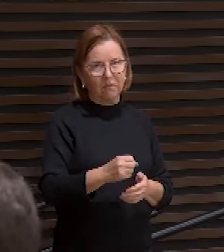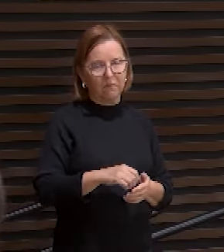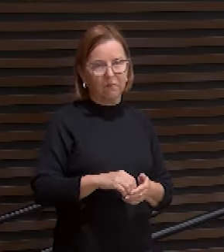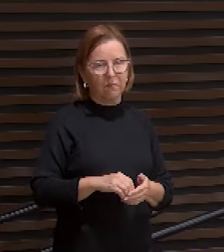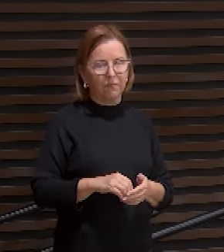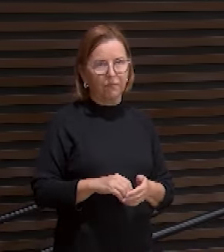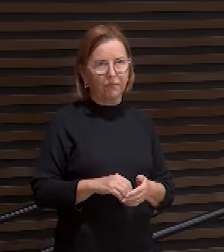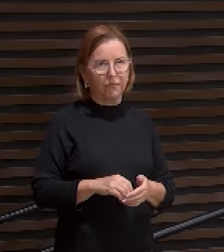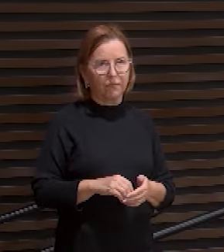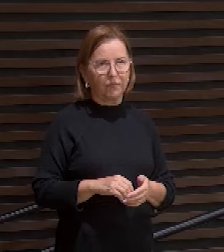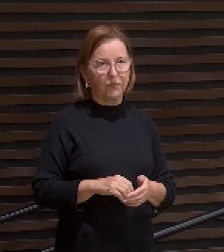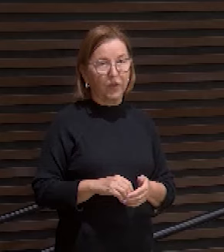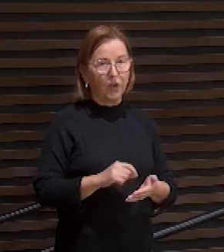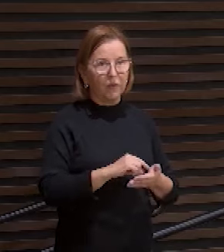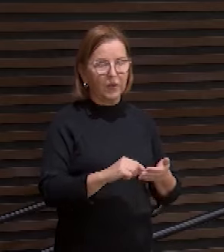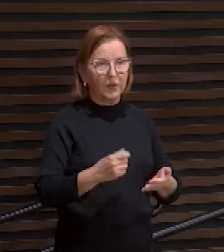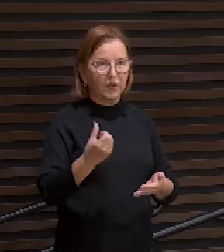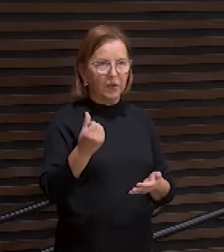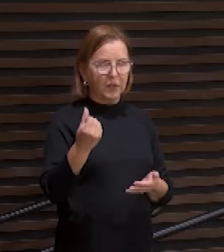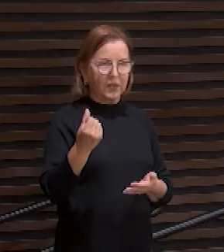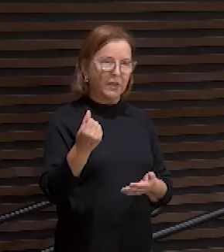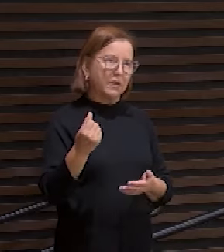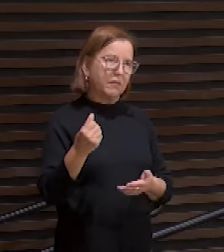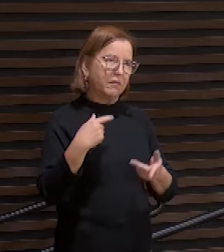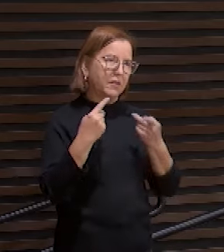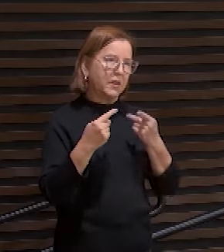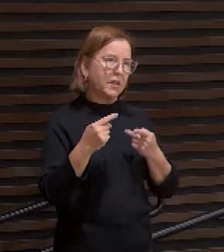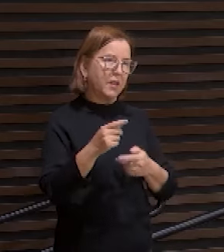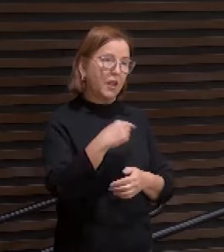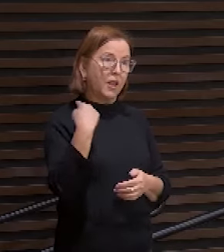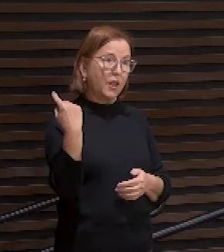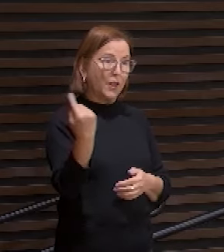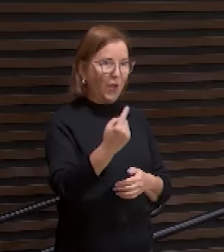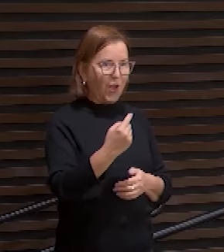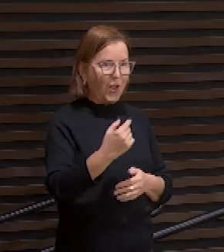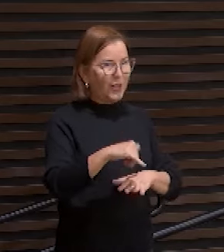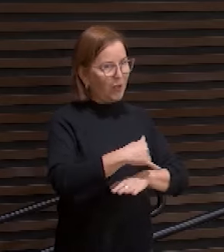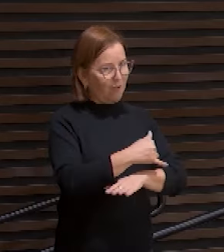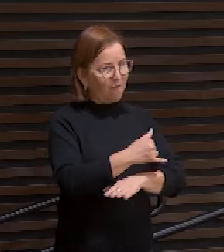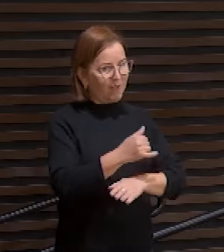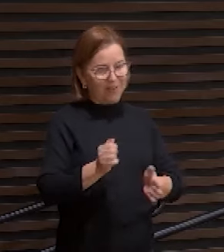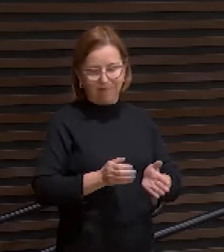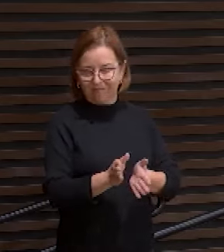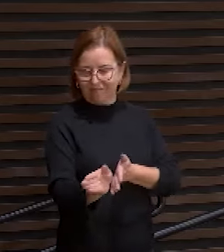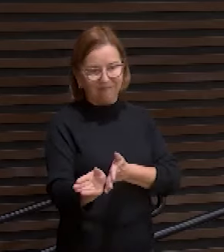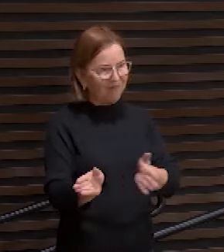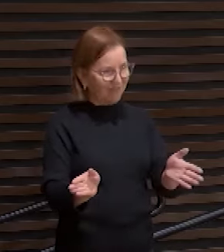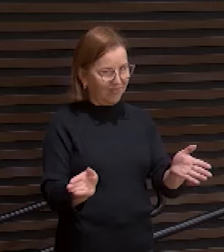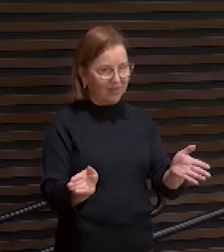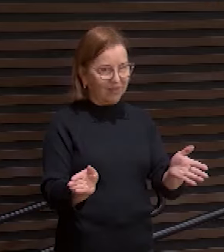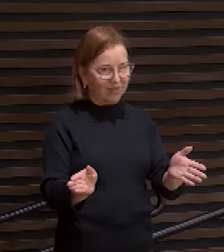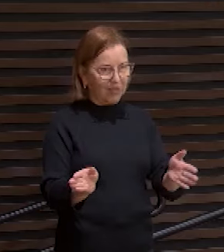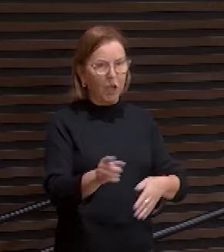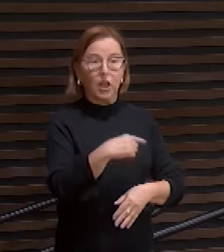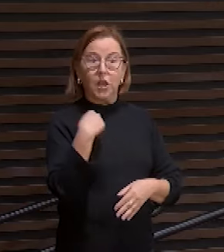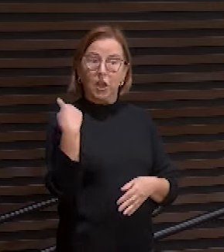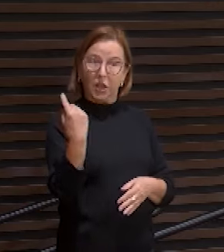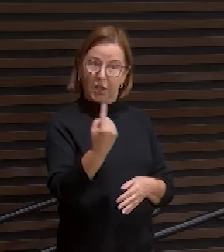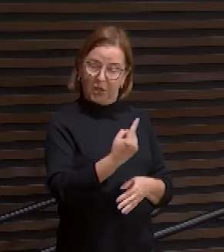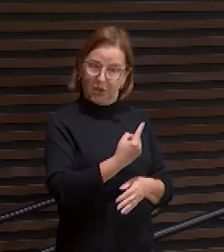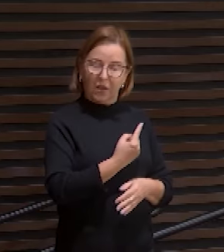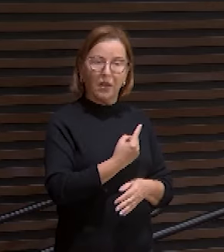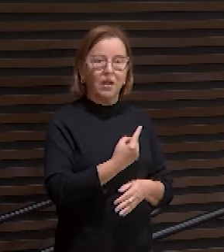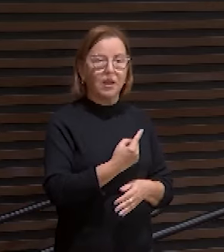interessante que no versículo 6 a gente tinha lido que nós somos as ovelhas que se desviavam pelo caminho nós é que estávamos